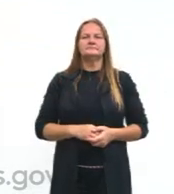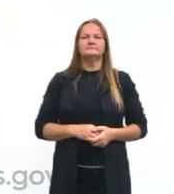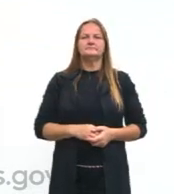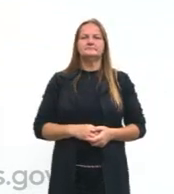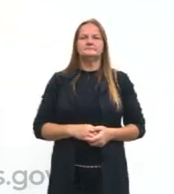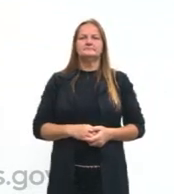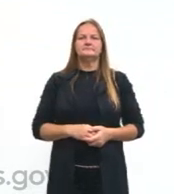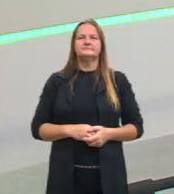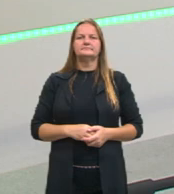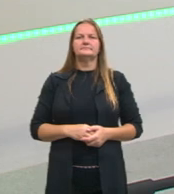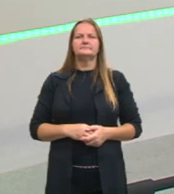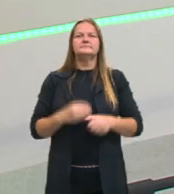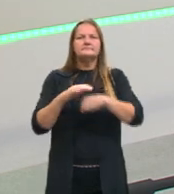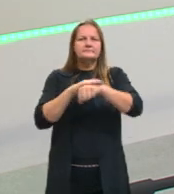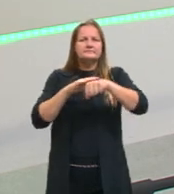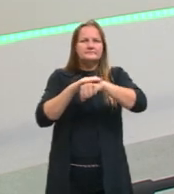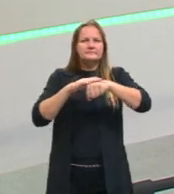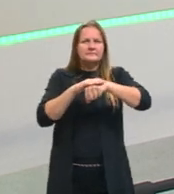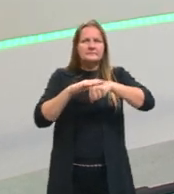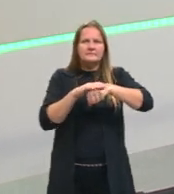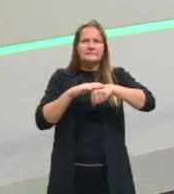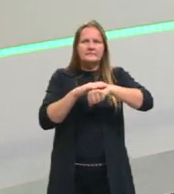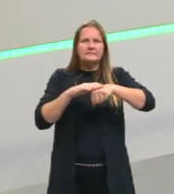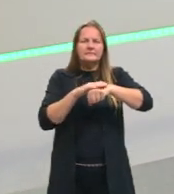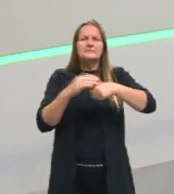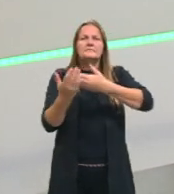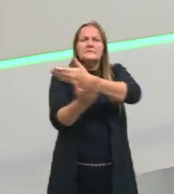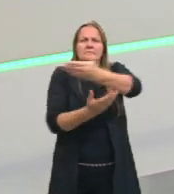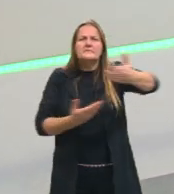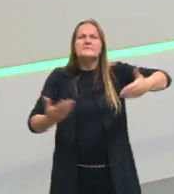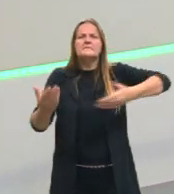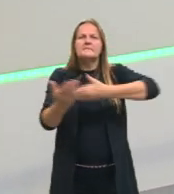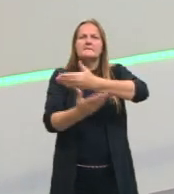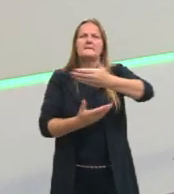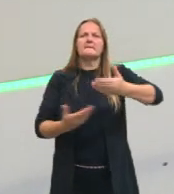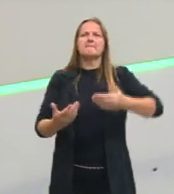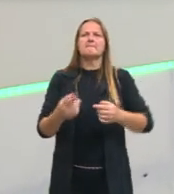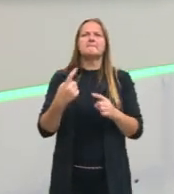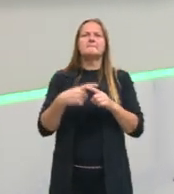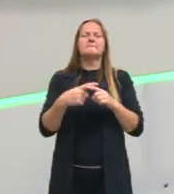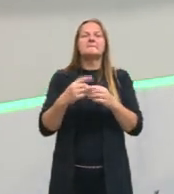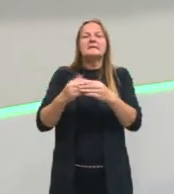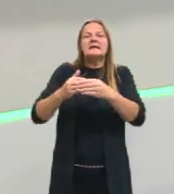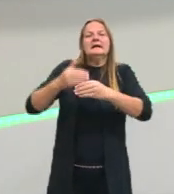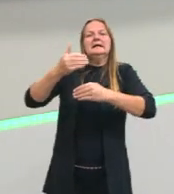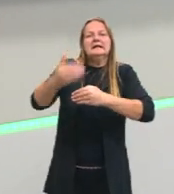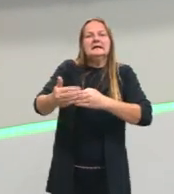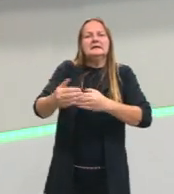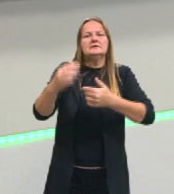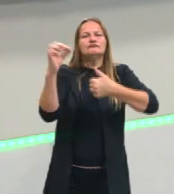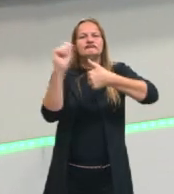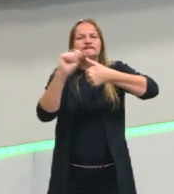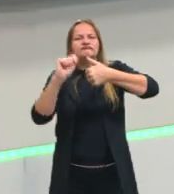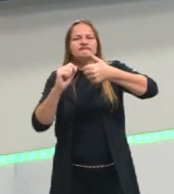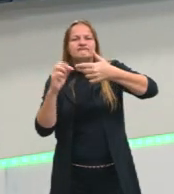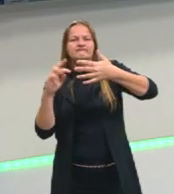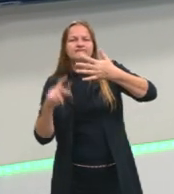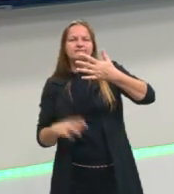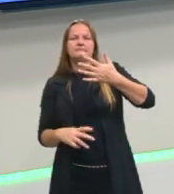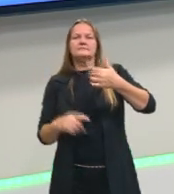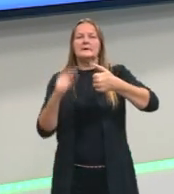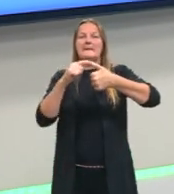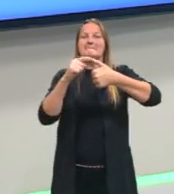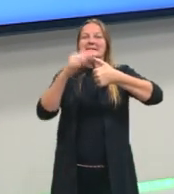foque aqui em mim que eu vou conversar um pouquinho com vocês. Por que que aqui, dentre todas as alternativas possíveis, a letra A é a nossa resposta